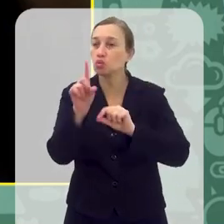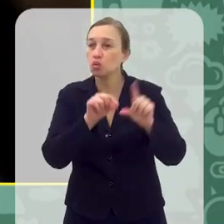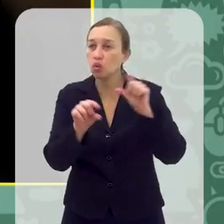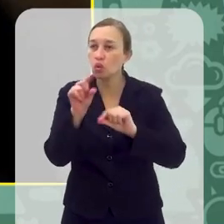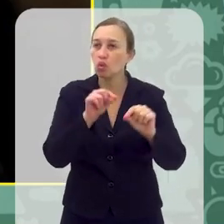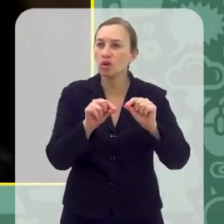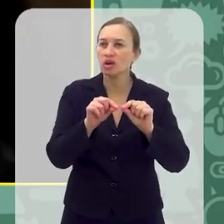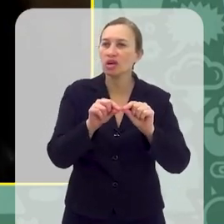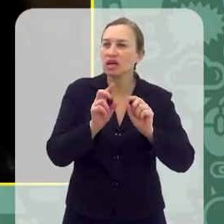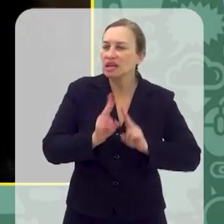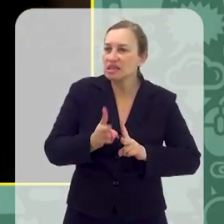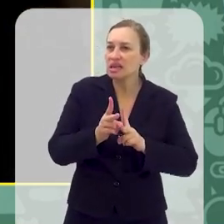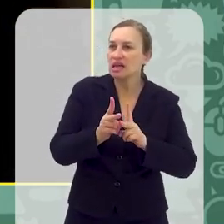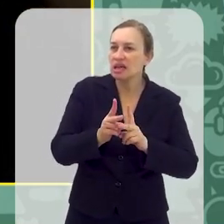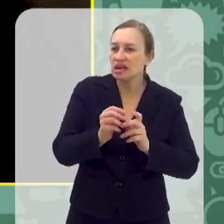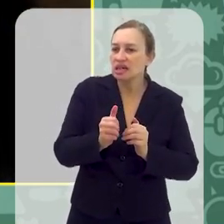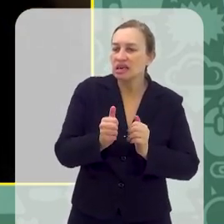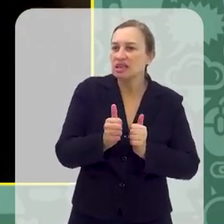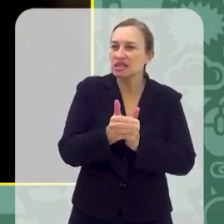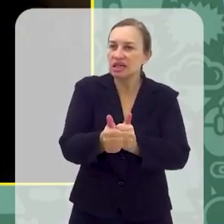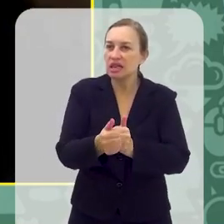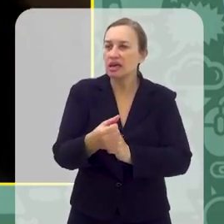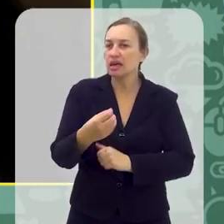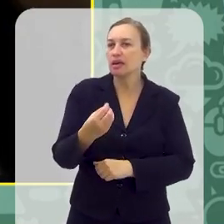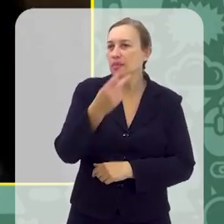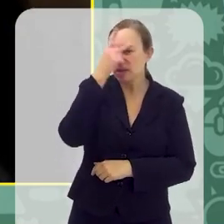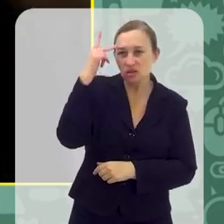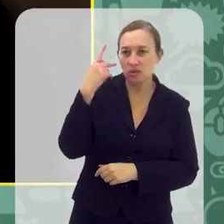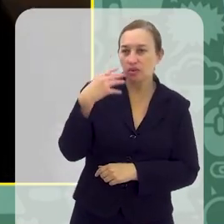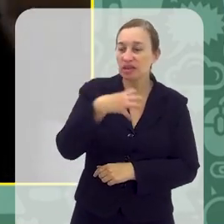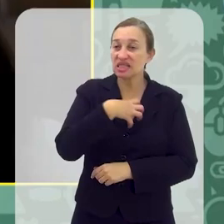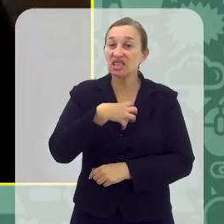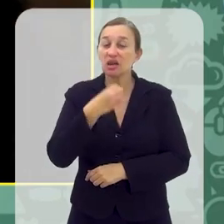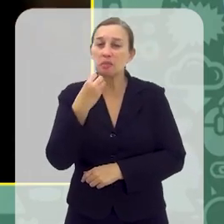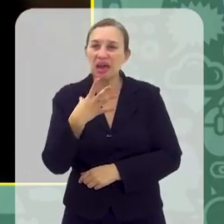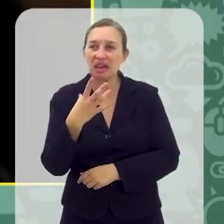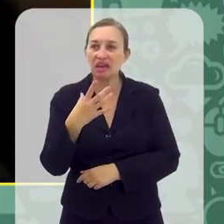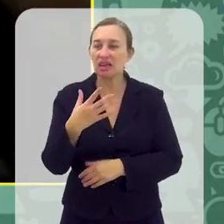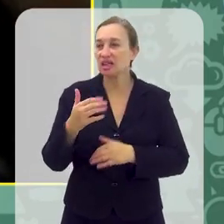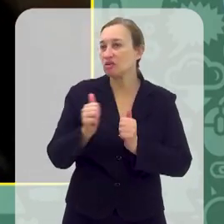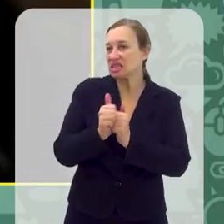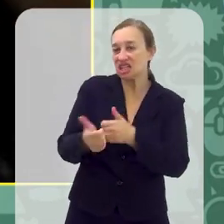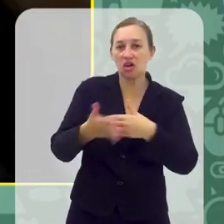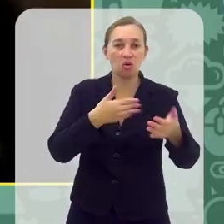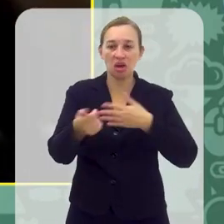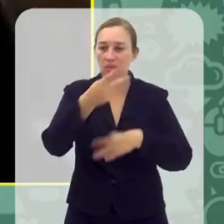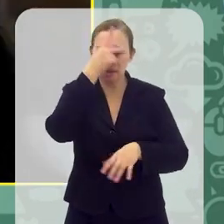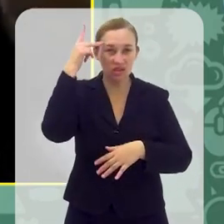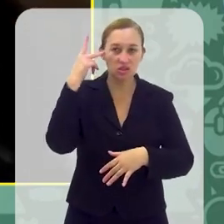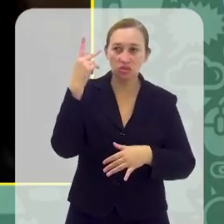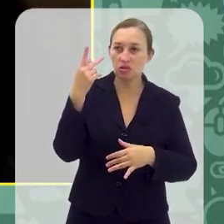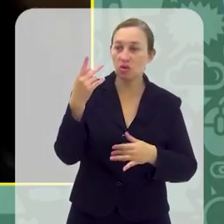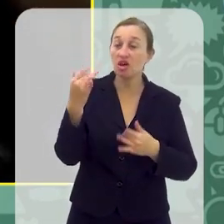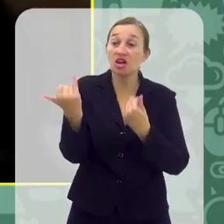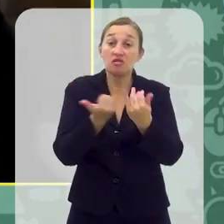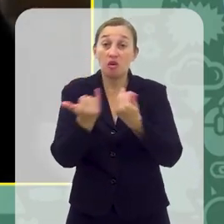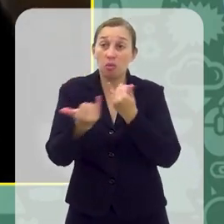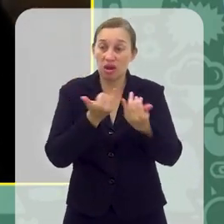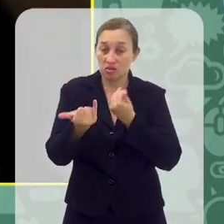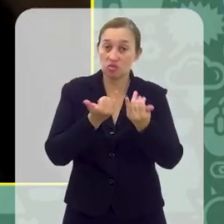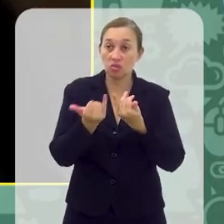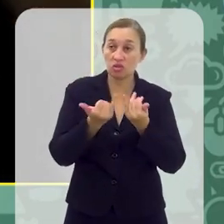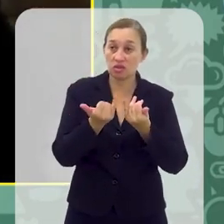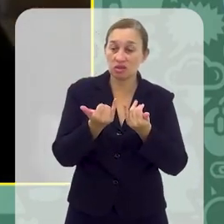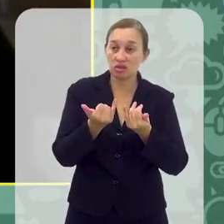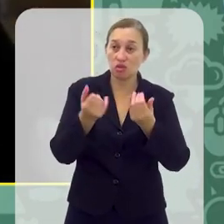selecionar e seguir pessoas que fazem bem para a gente, né? E não seguir por seguir, filtrar ali as informações que a gente